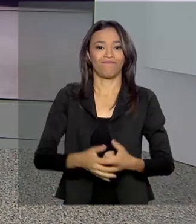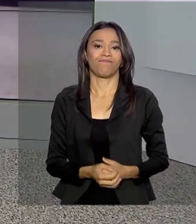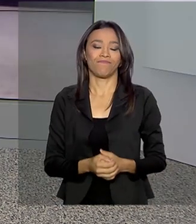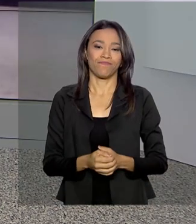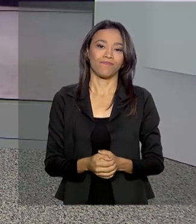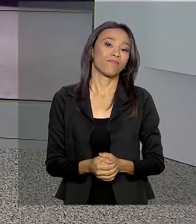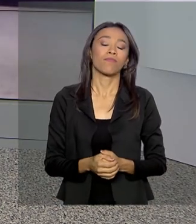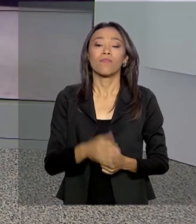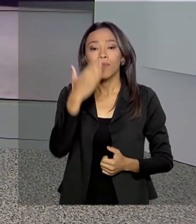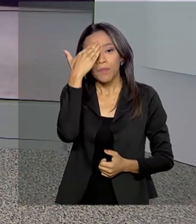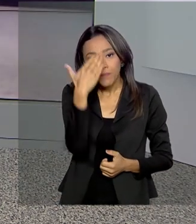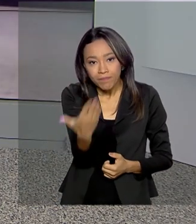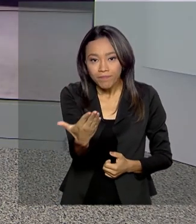Obrigada, Luciana.